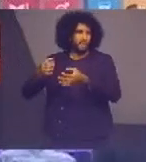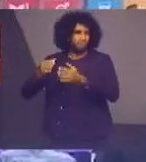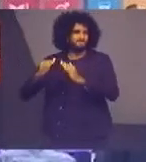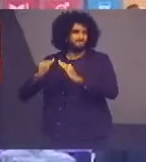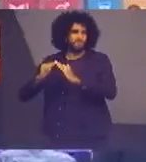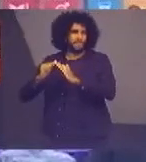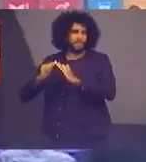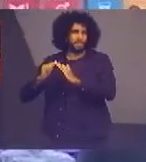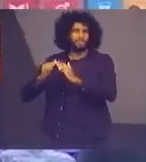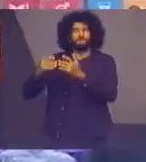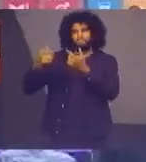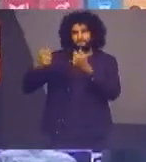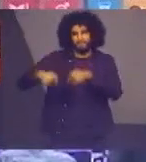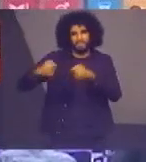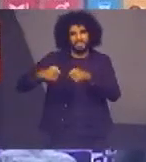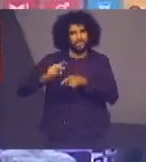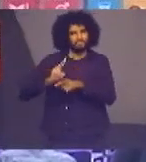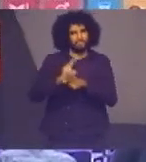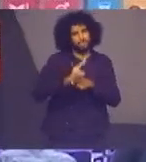em defesa.